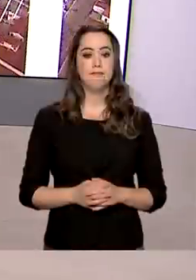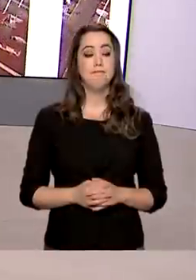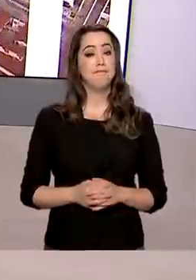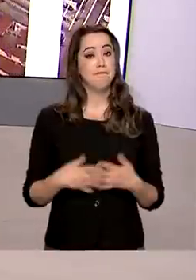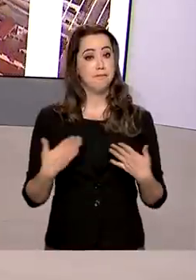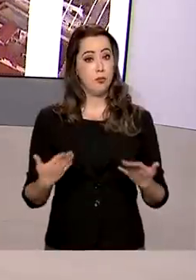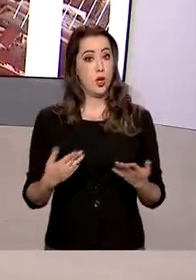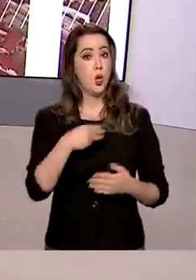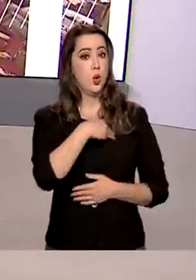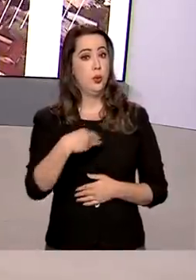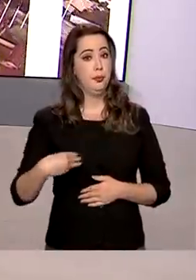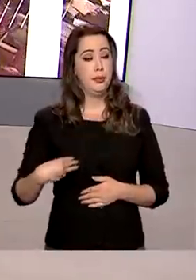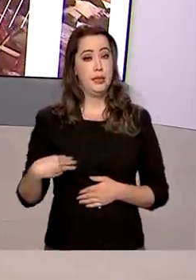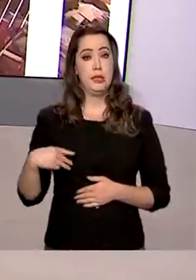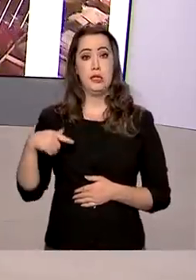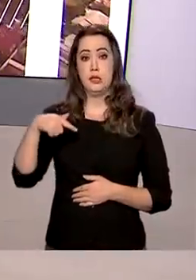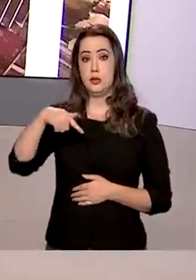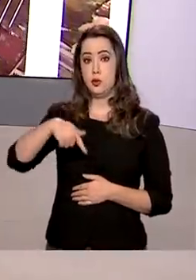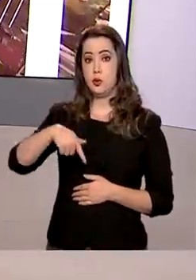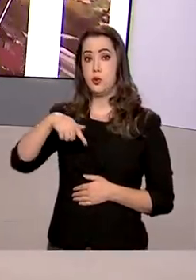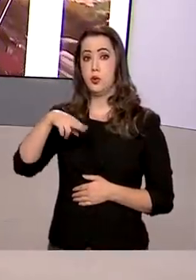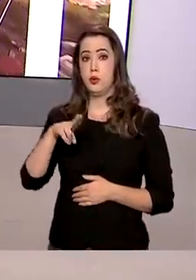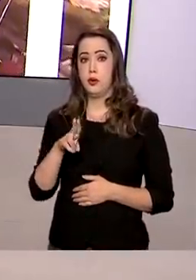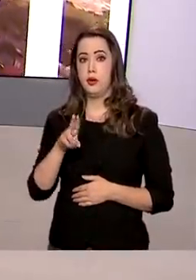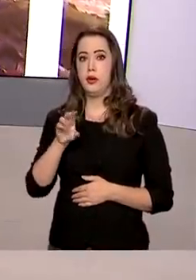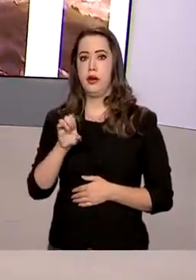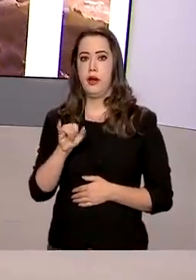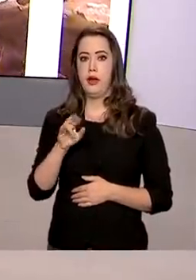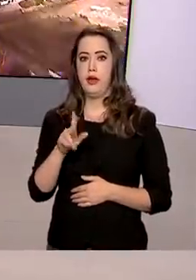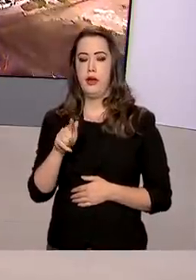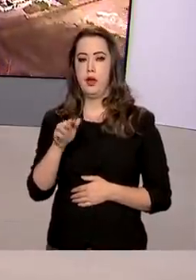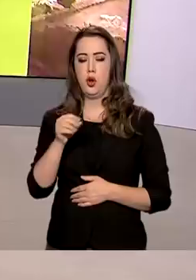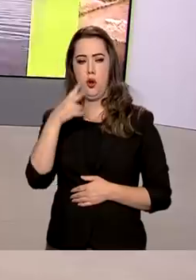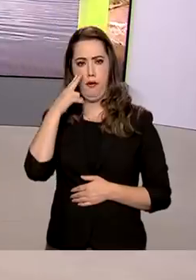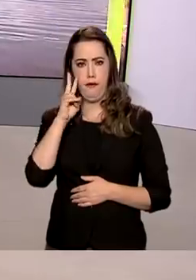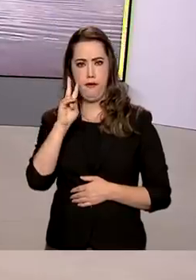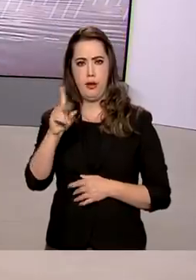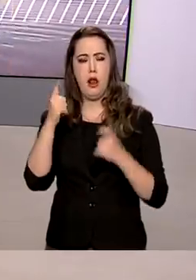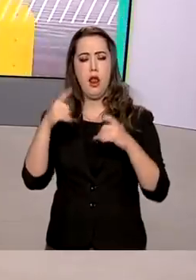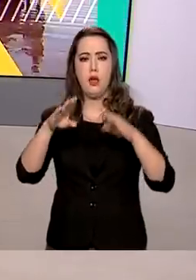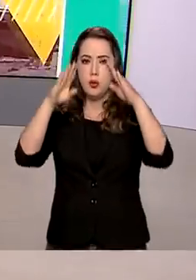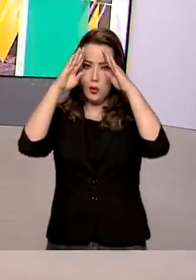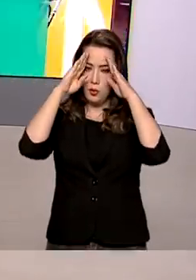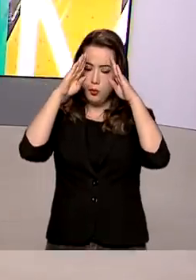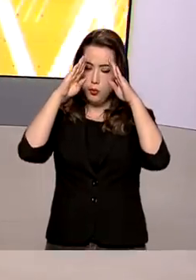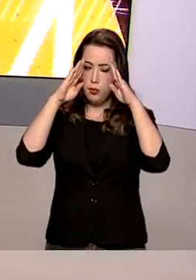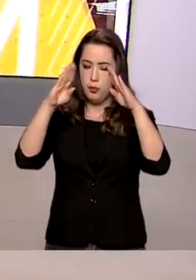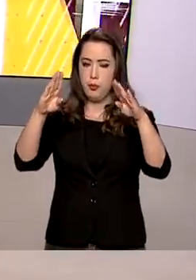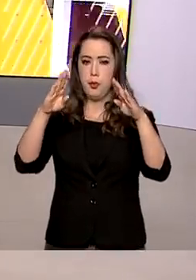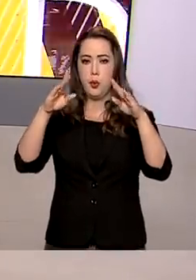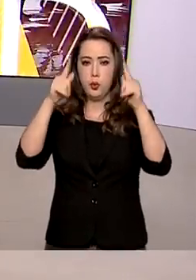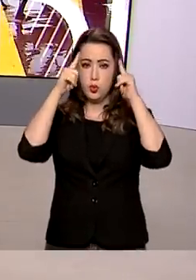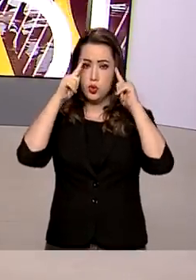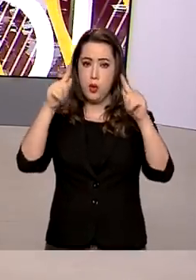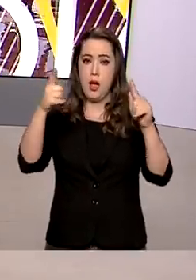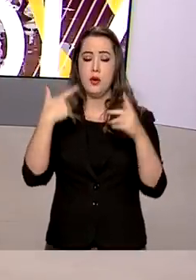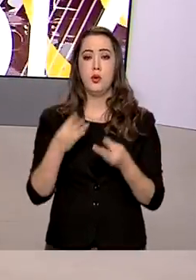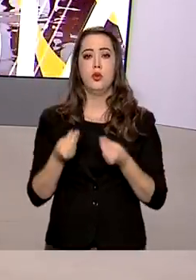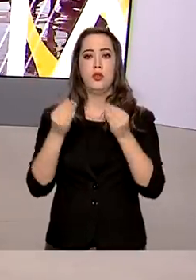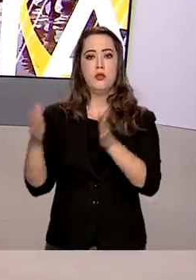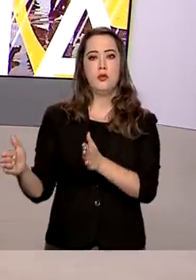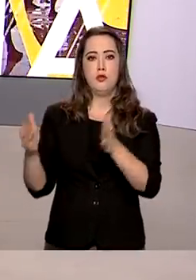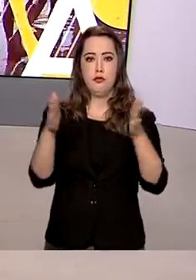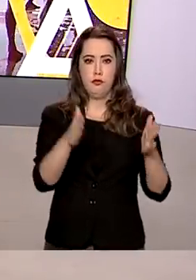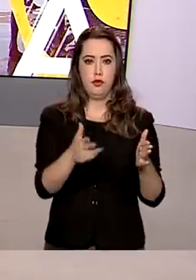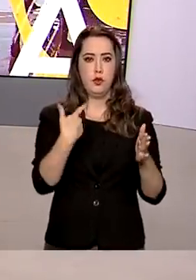O ministro Marcelo Queiroga acompanha daqui a pouco no aeroporto de Guarulhos, mais um envio de lotes de vacinas da Covid-19 para